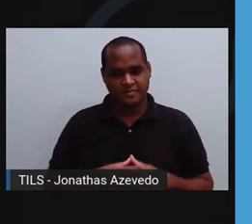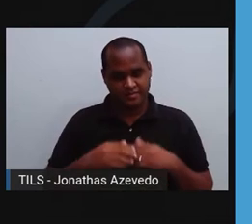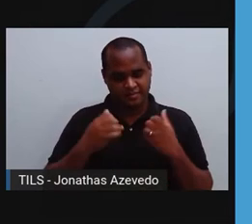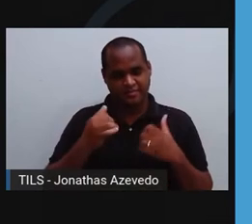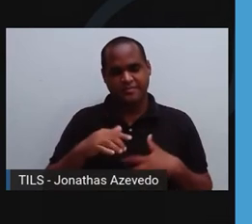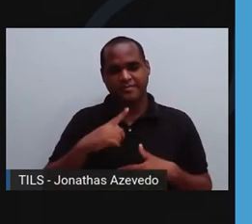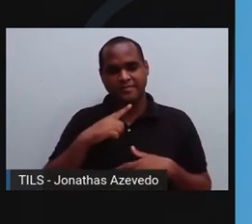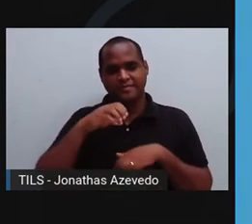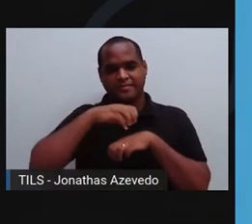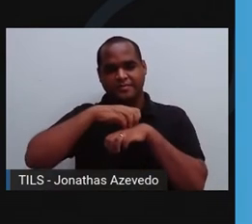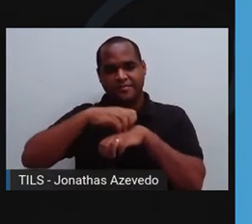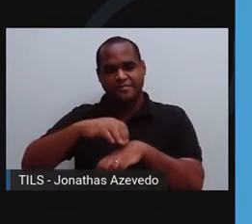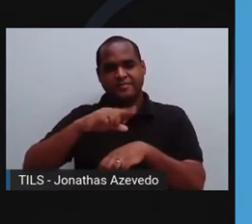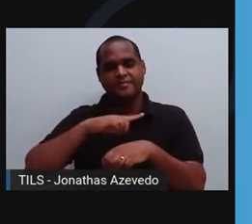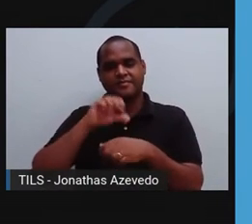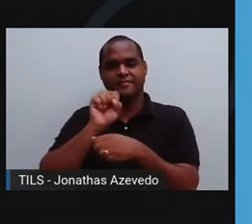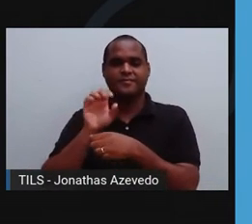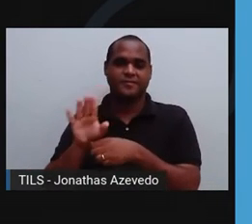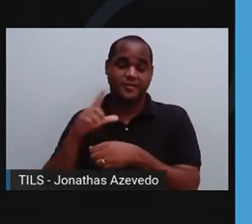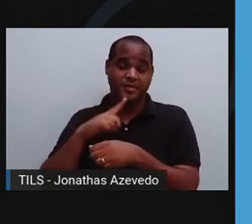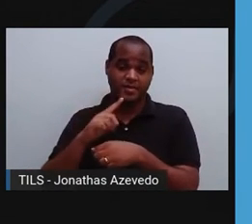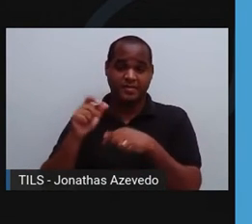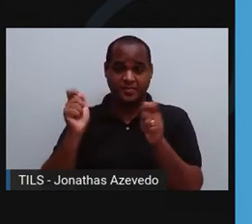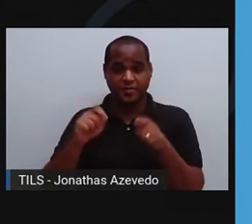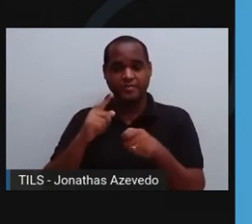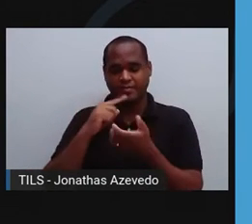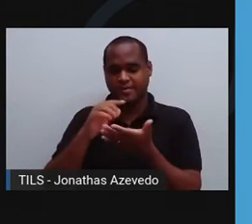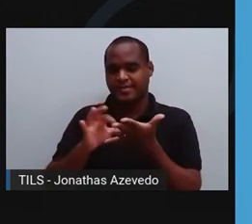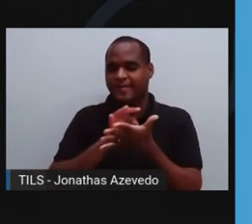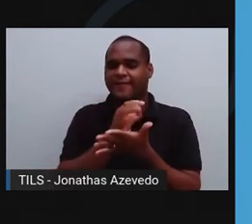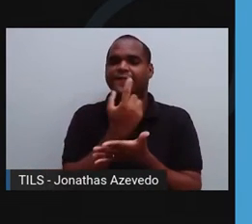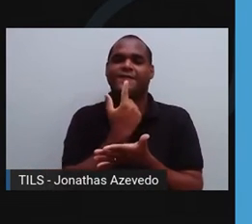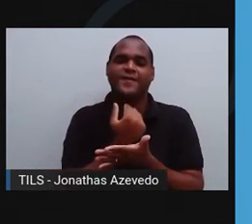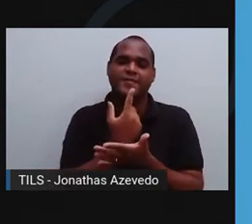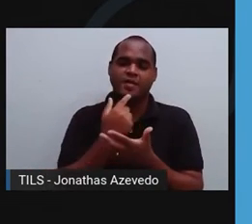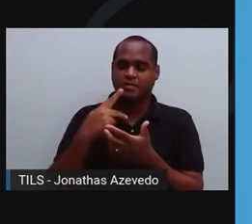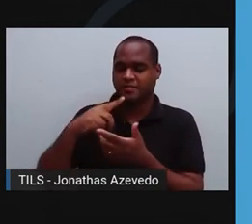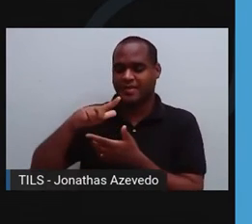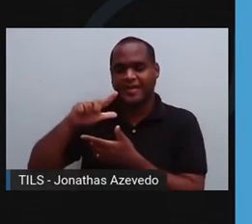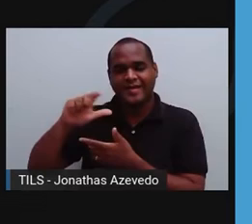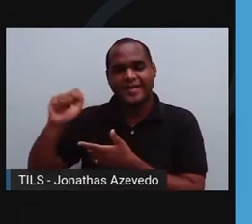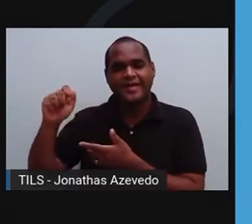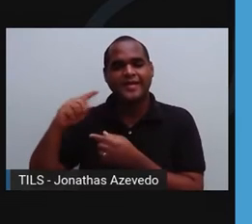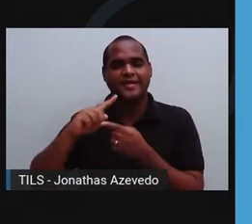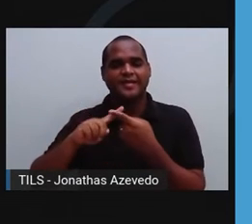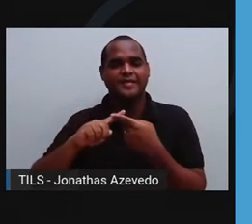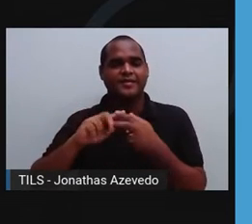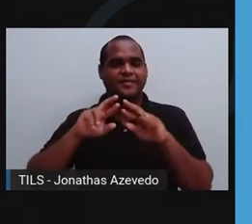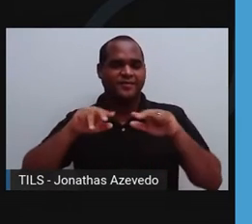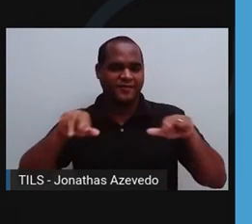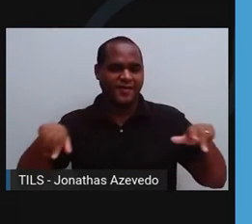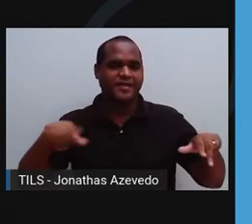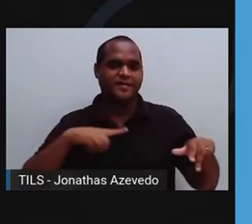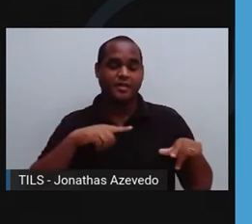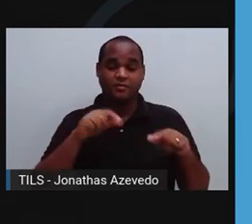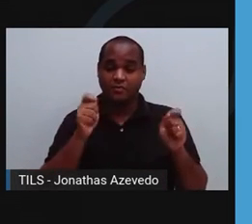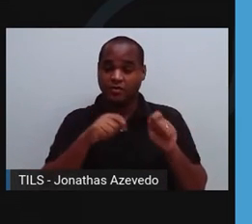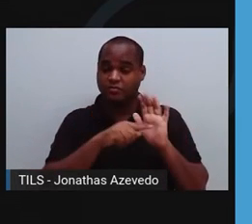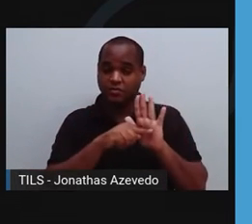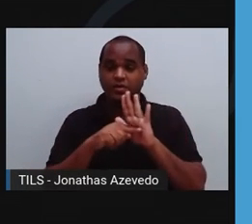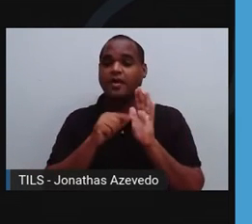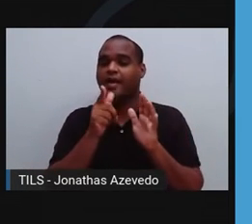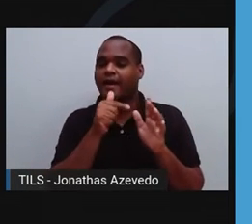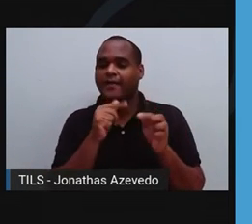substâncias em células sanguíneas, plaquetas, células imunitárias, nutrientes, água,